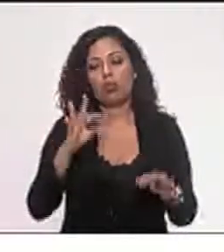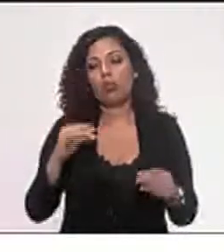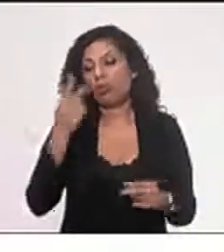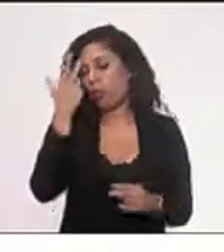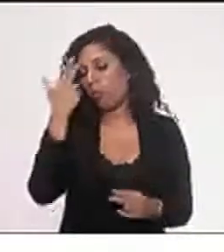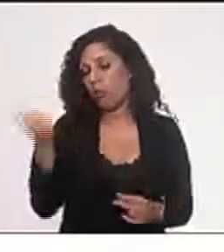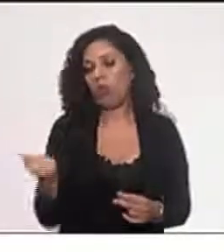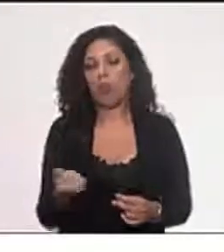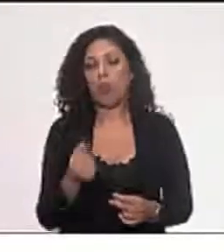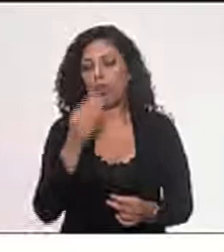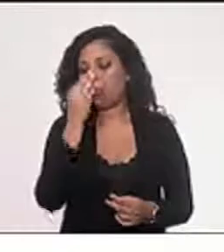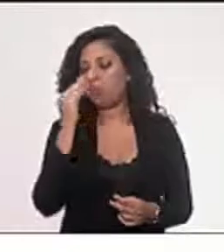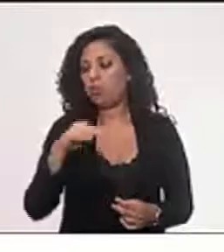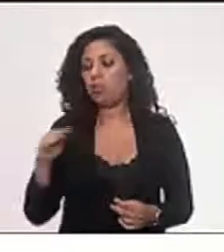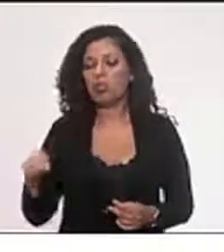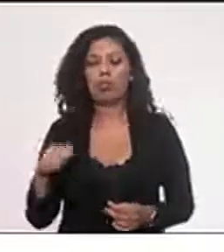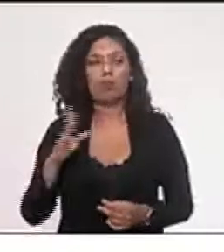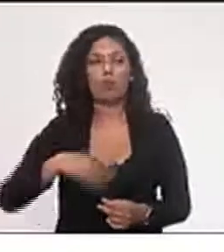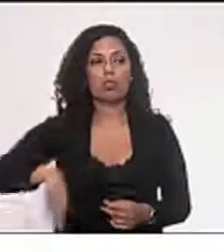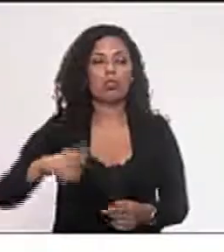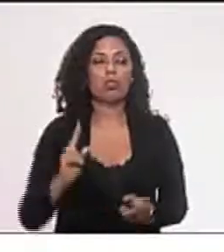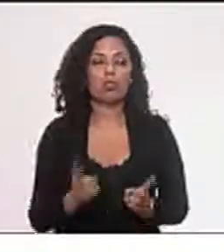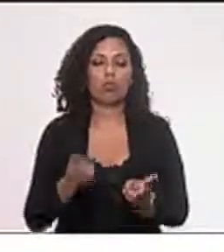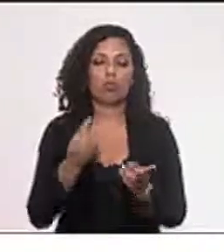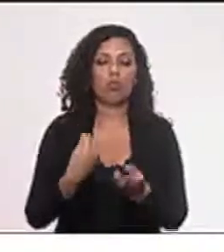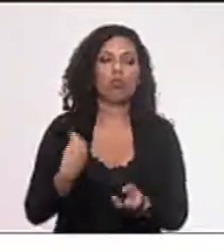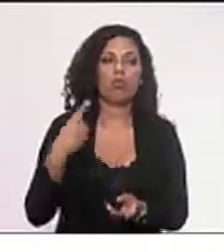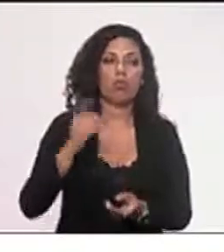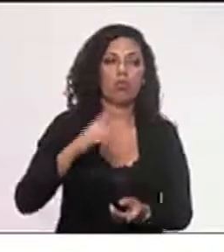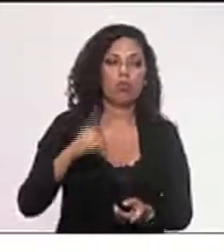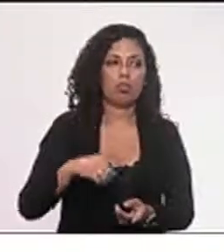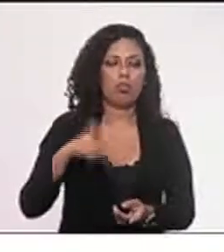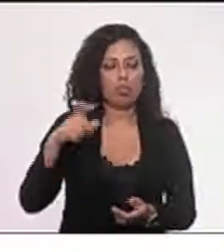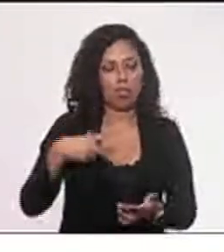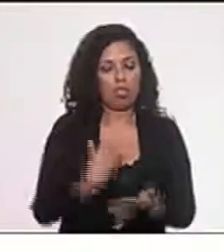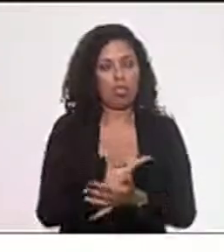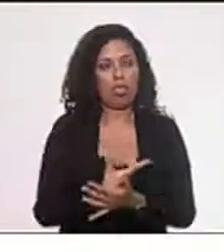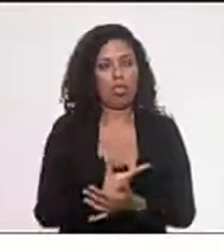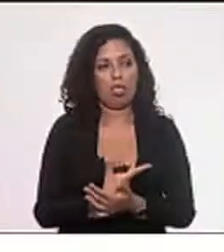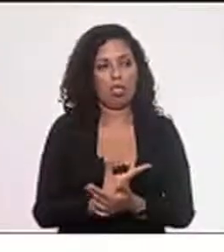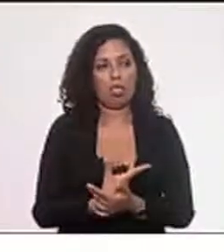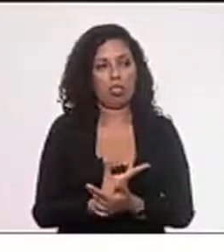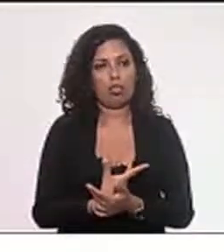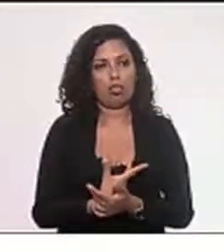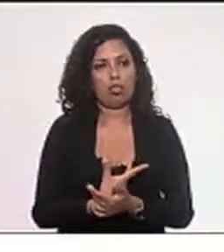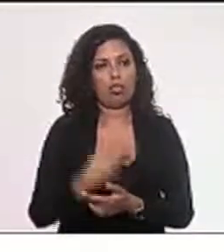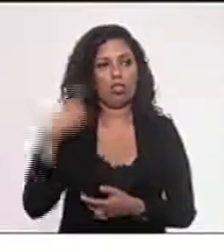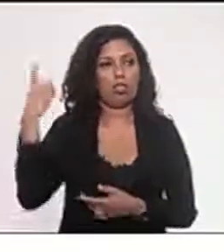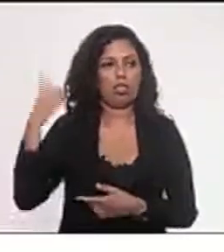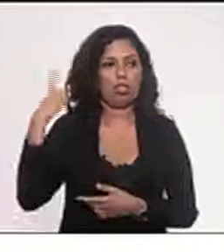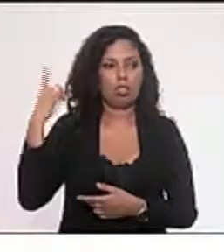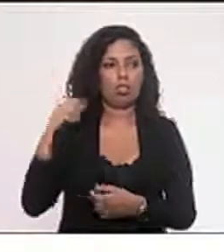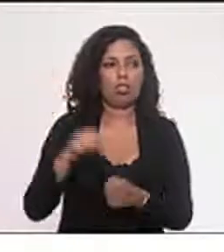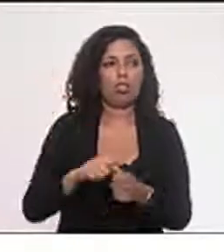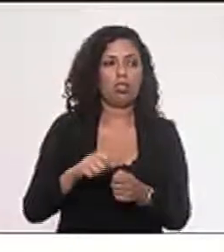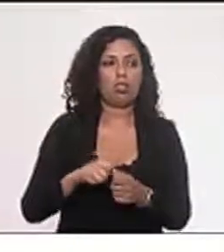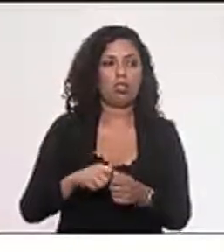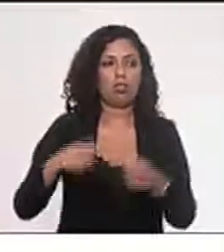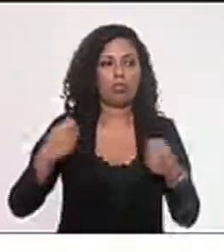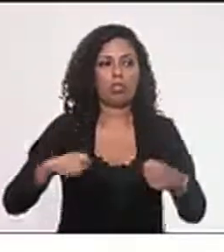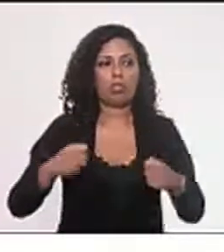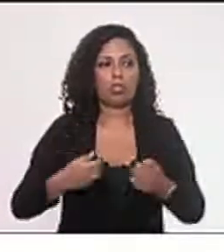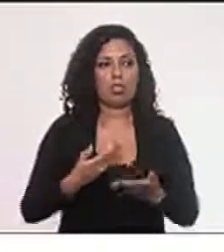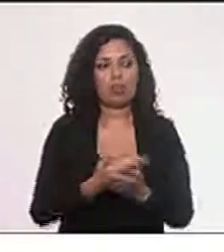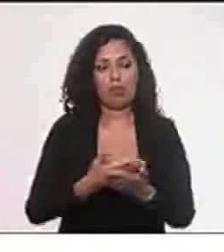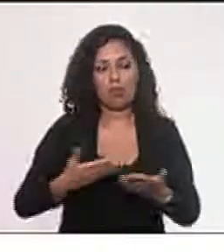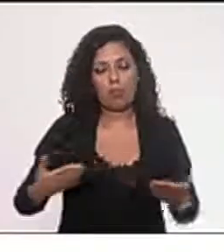E segue a vida. Só que não temos que seguir a vida, não. O que aconteceu foi um absurdo, e, no mínimo, a deputada que fez isso tinha que perder